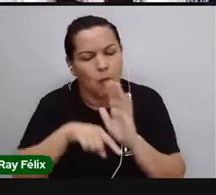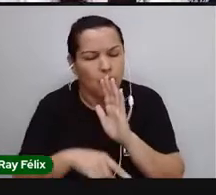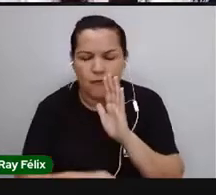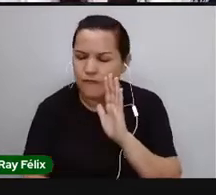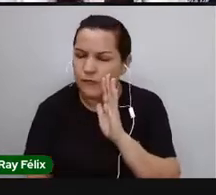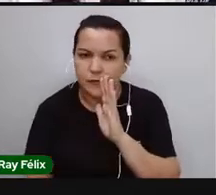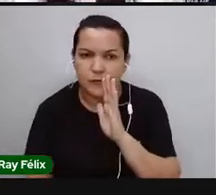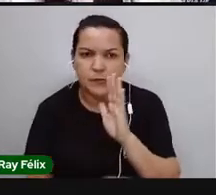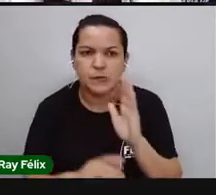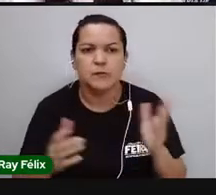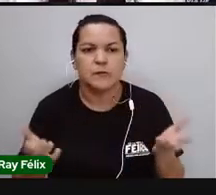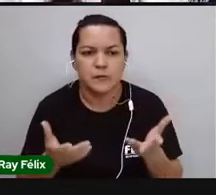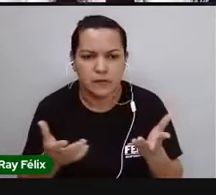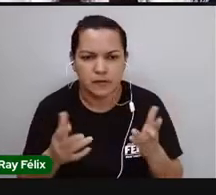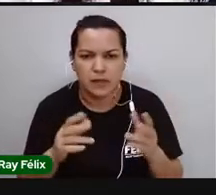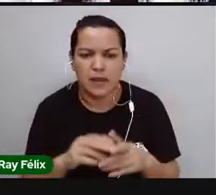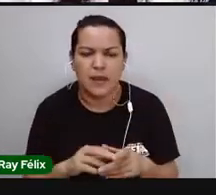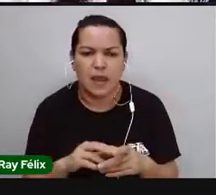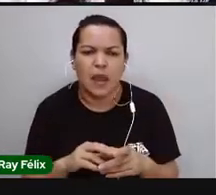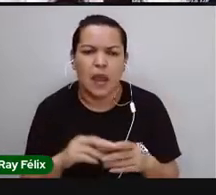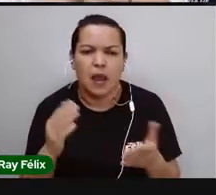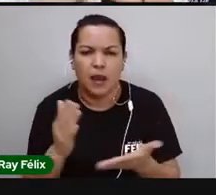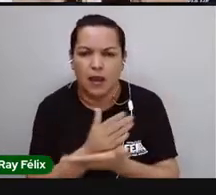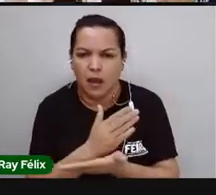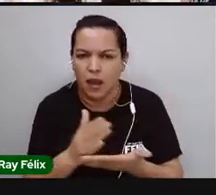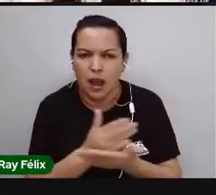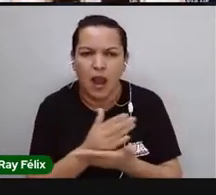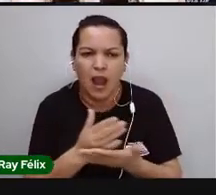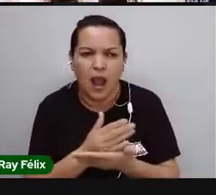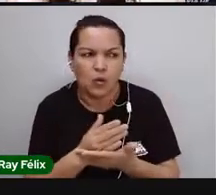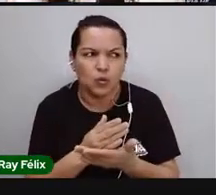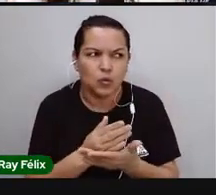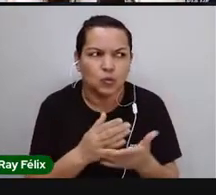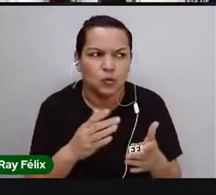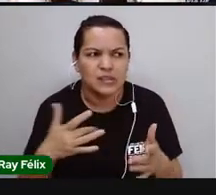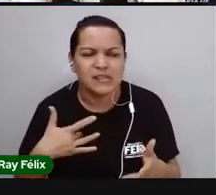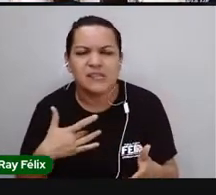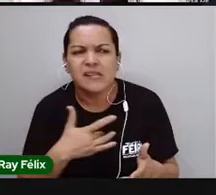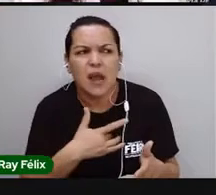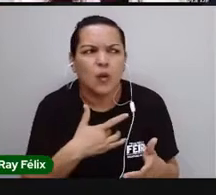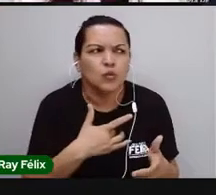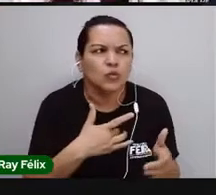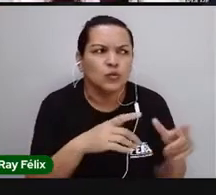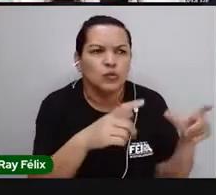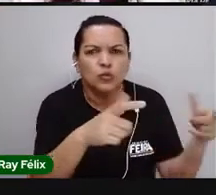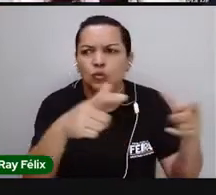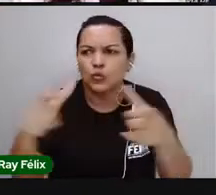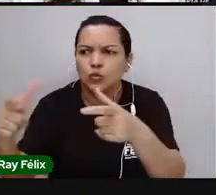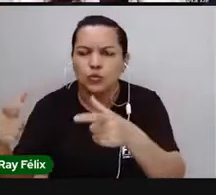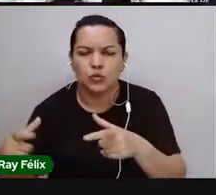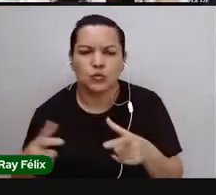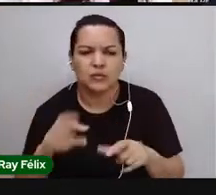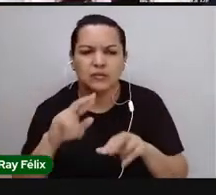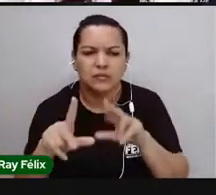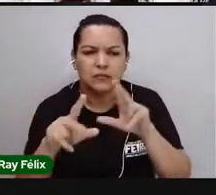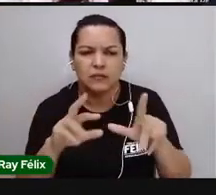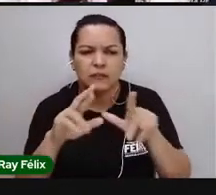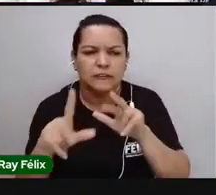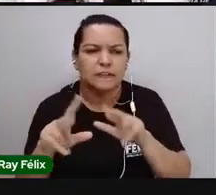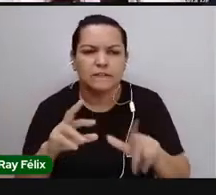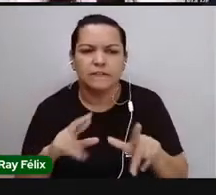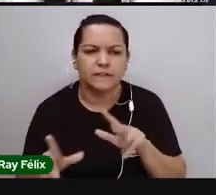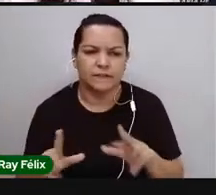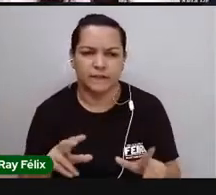disso, a gente viu alguns aspectos, algumas dimensões da saúde, né? E que elas